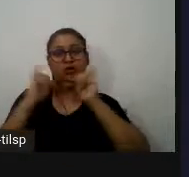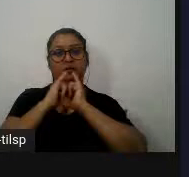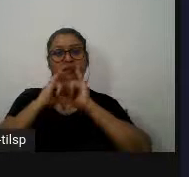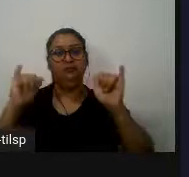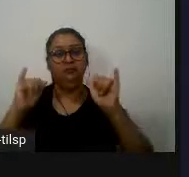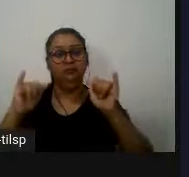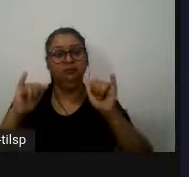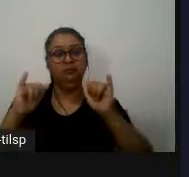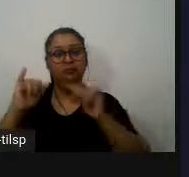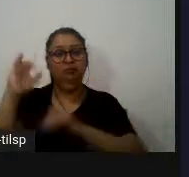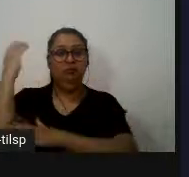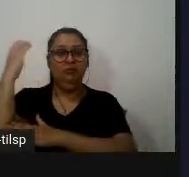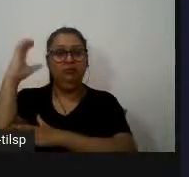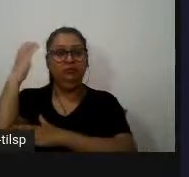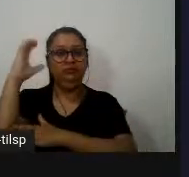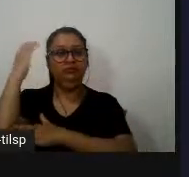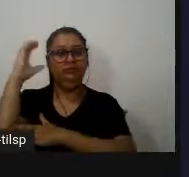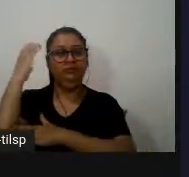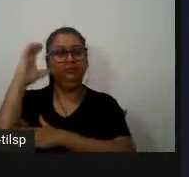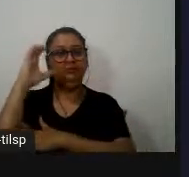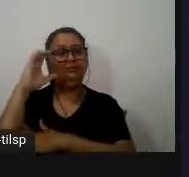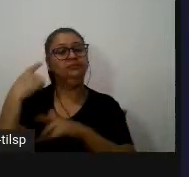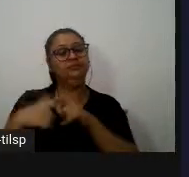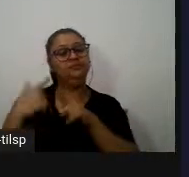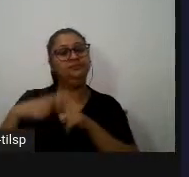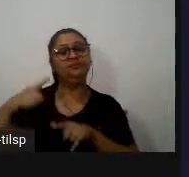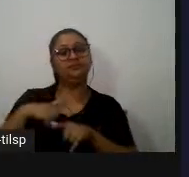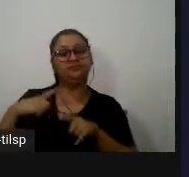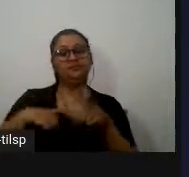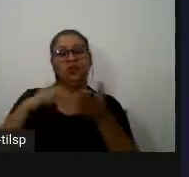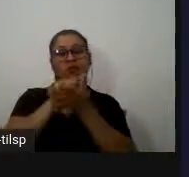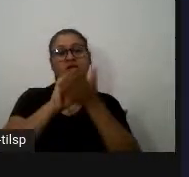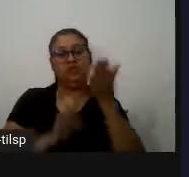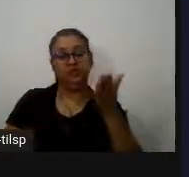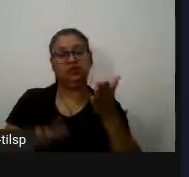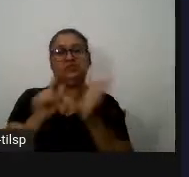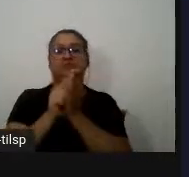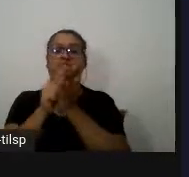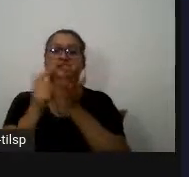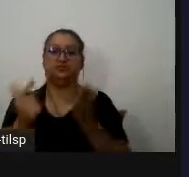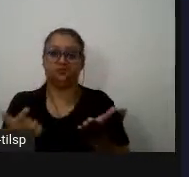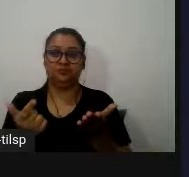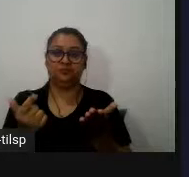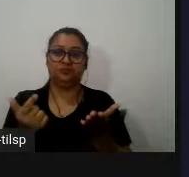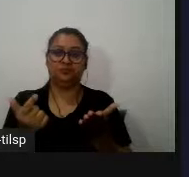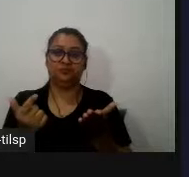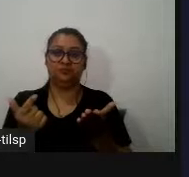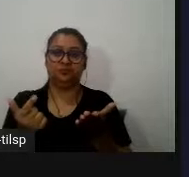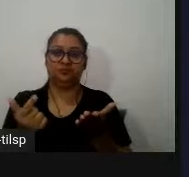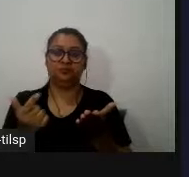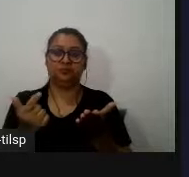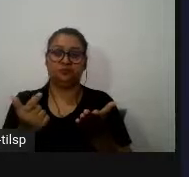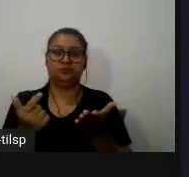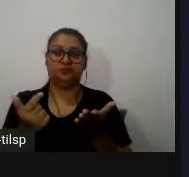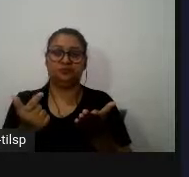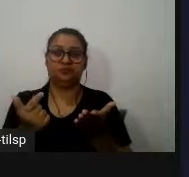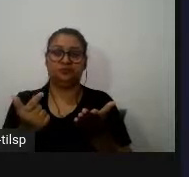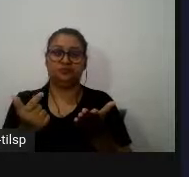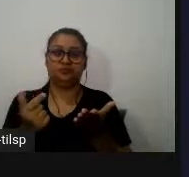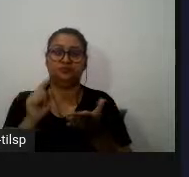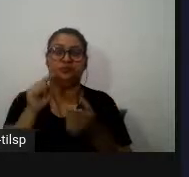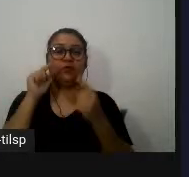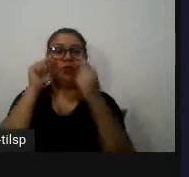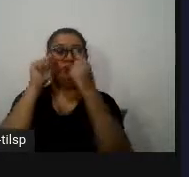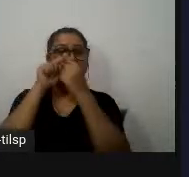isto porquê? porque há uma interseção da atividade jornalística e observamos também um ponto